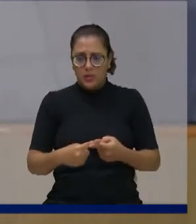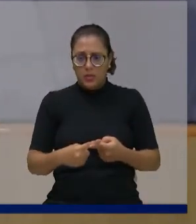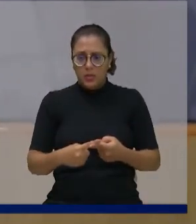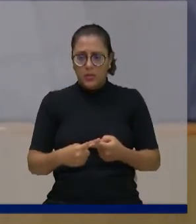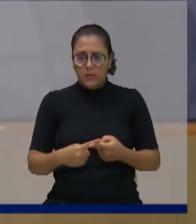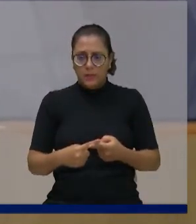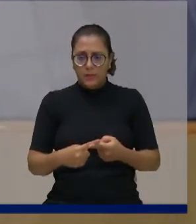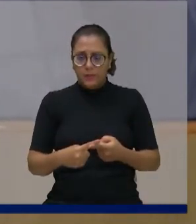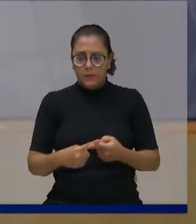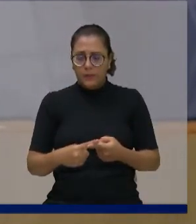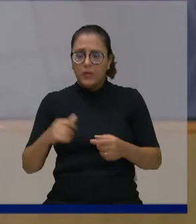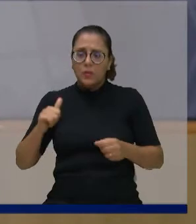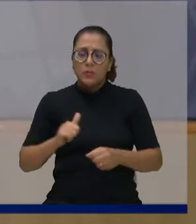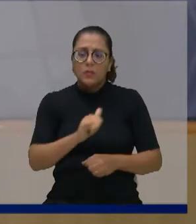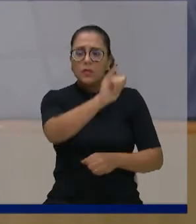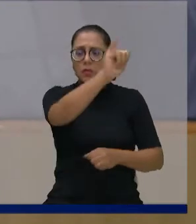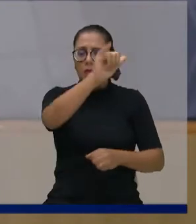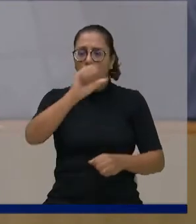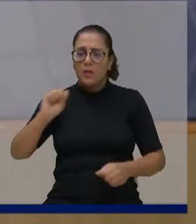de um satélite que foi lançado,